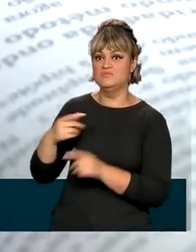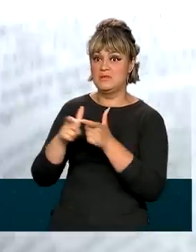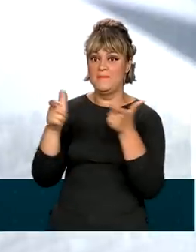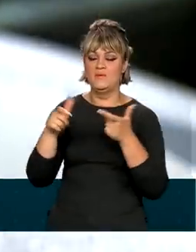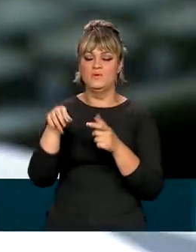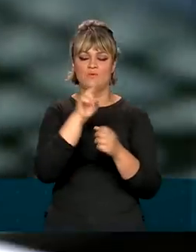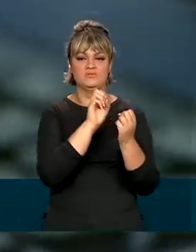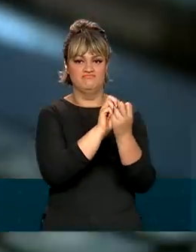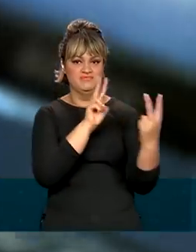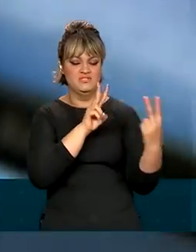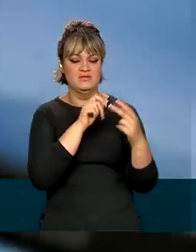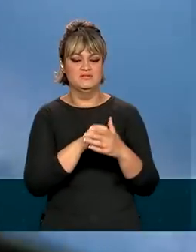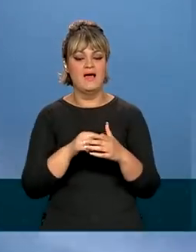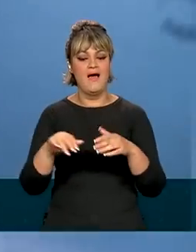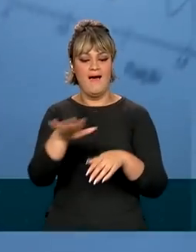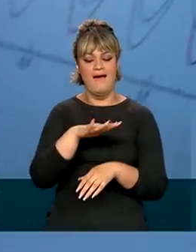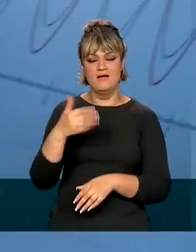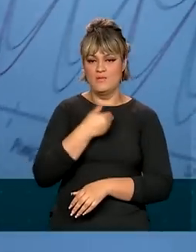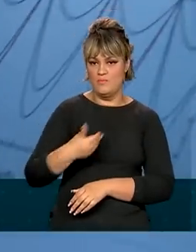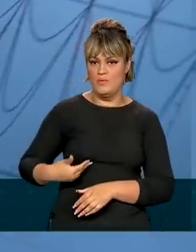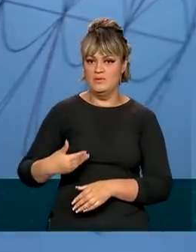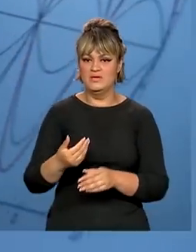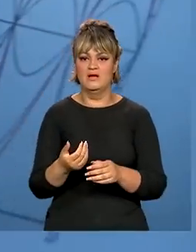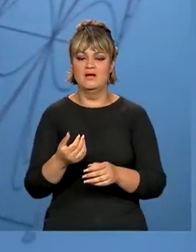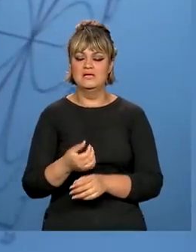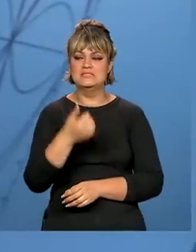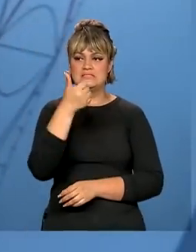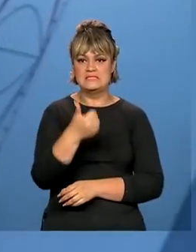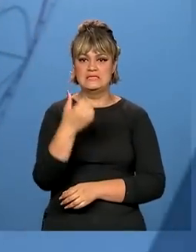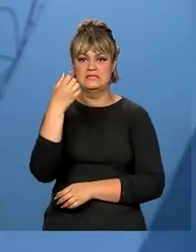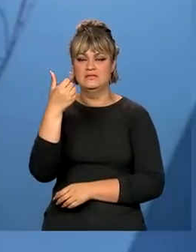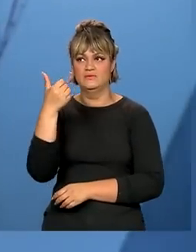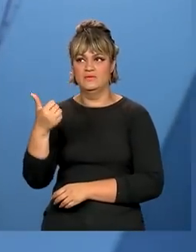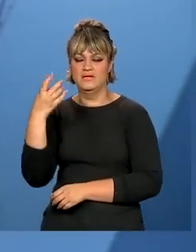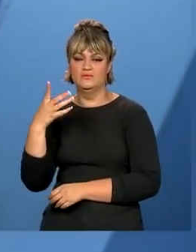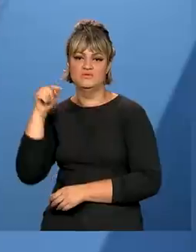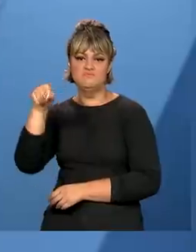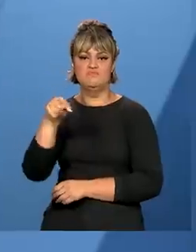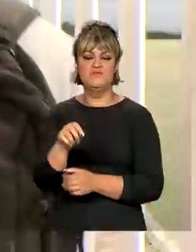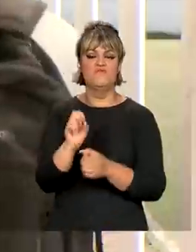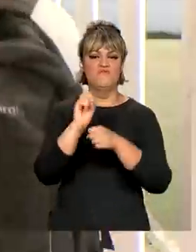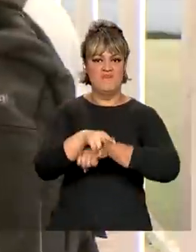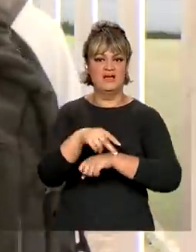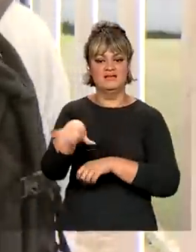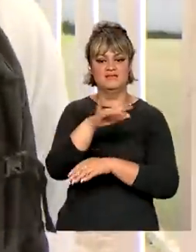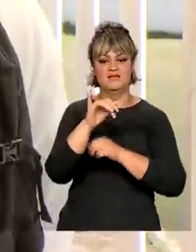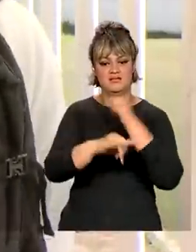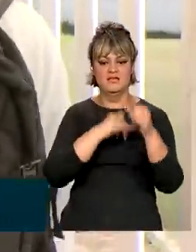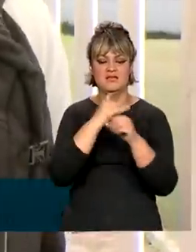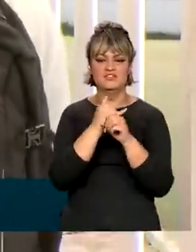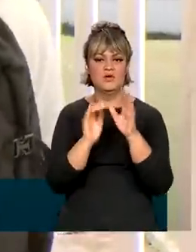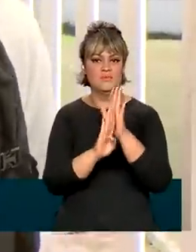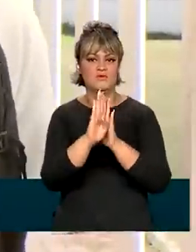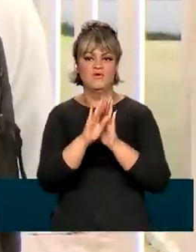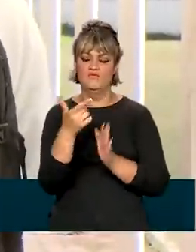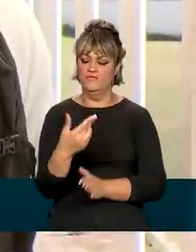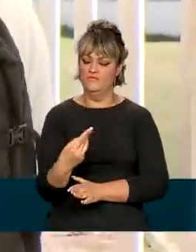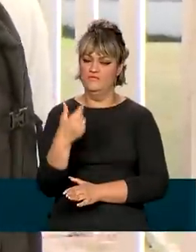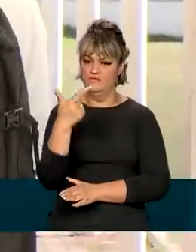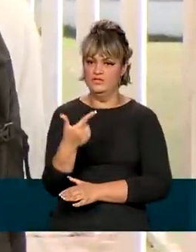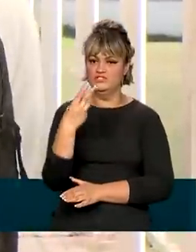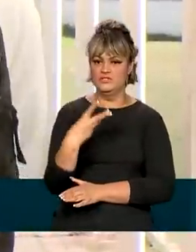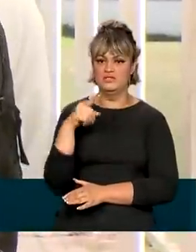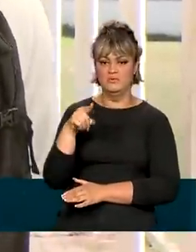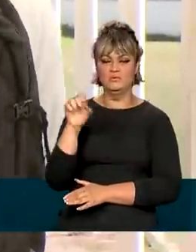tempo, as instituições públicas abriram 114 mil vagas em cursos pela internet, um aumento de 23,8